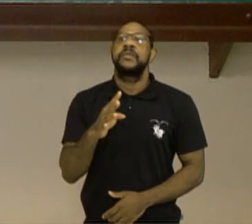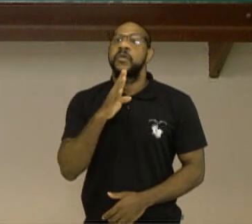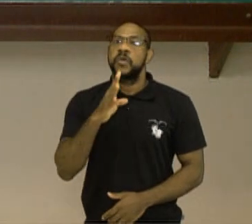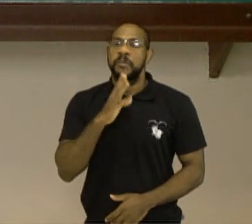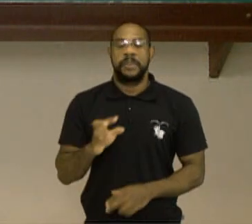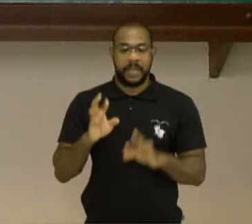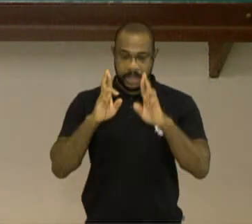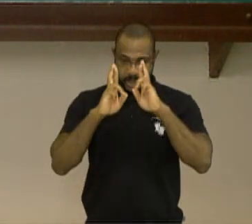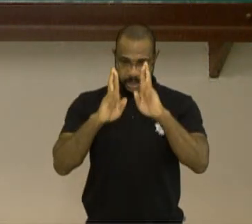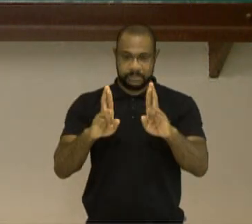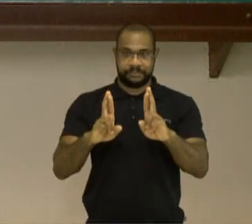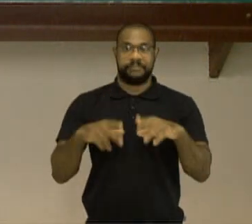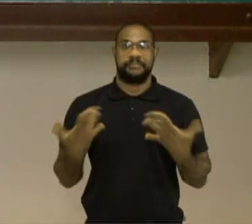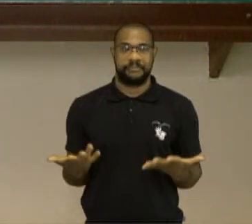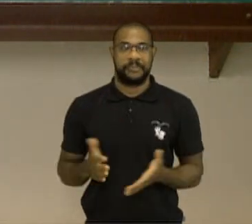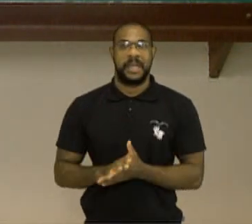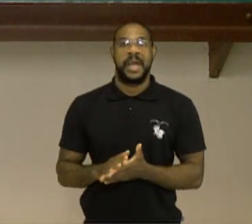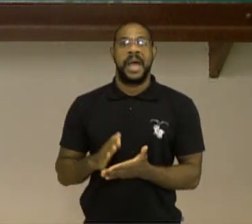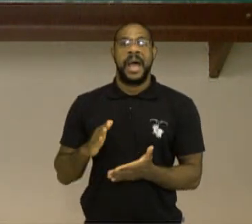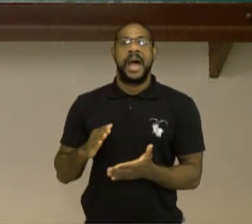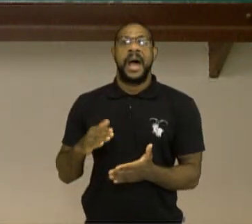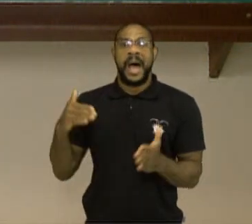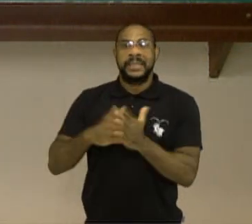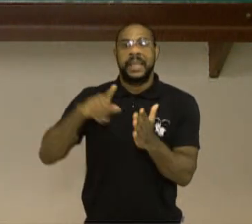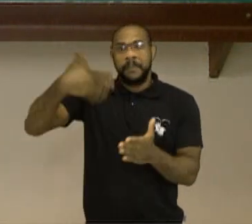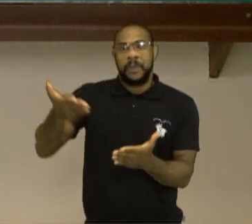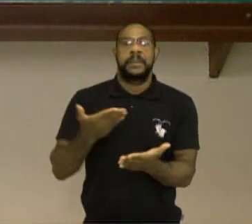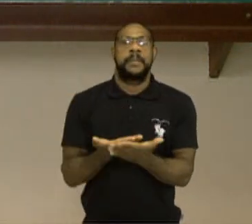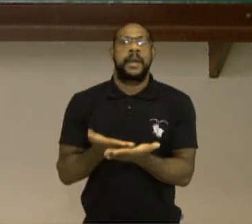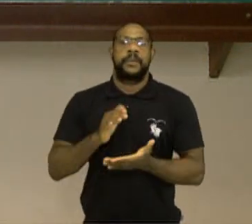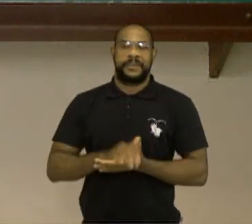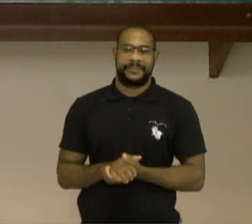respeitar. Até a próxima aula!